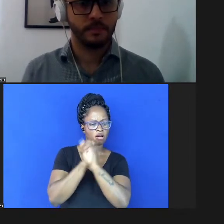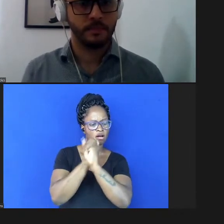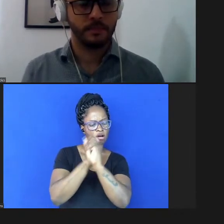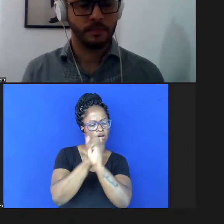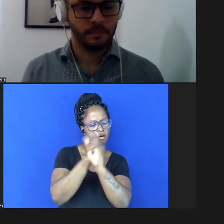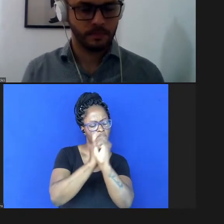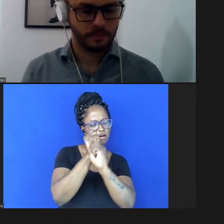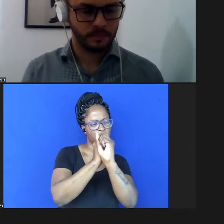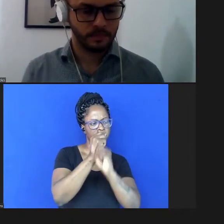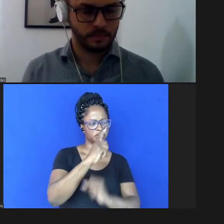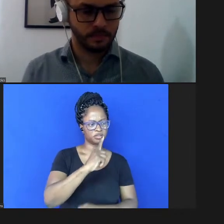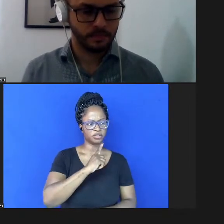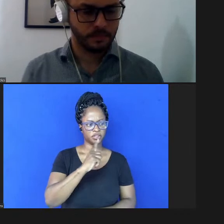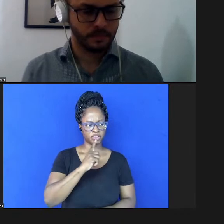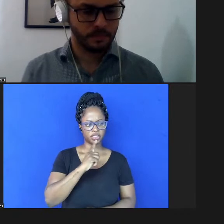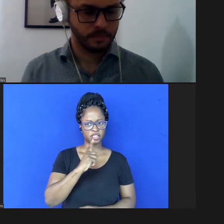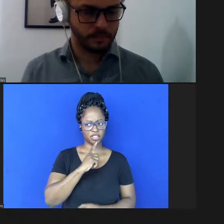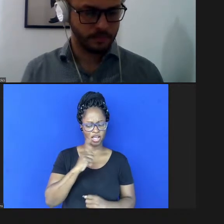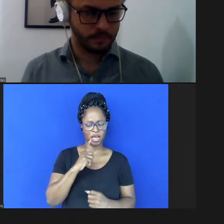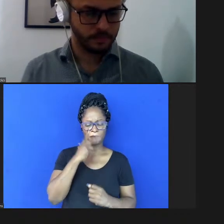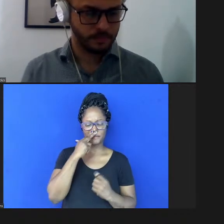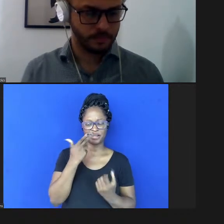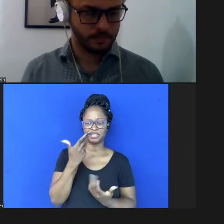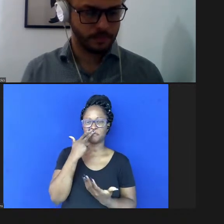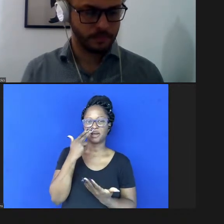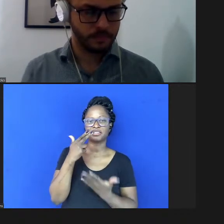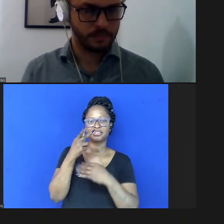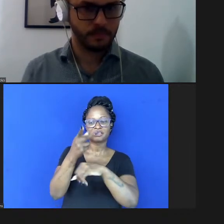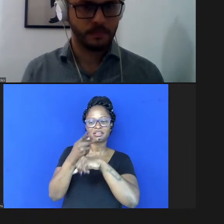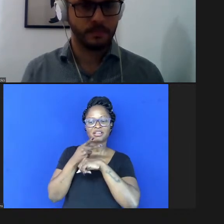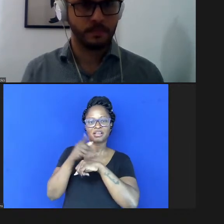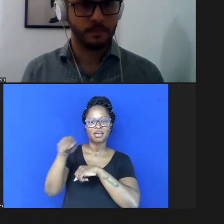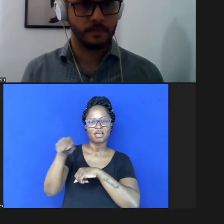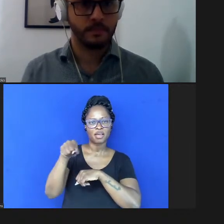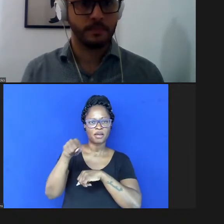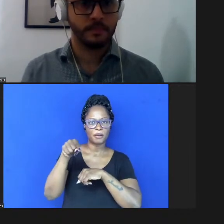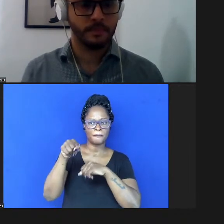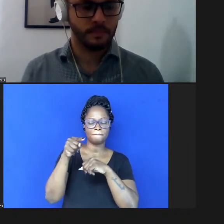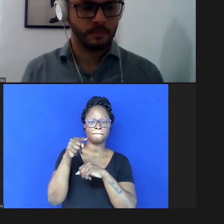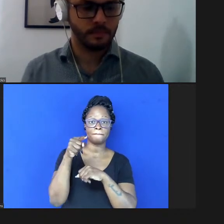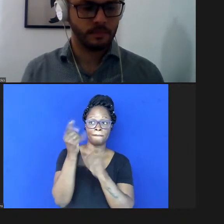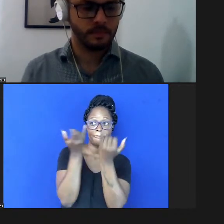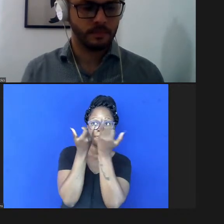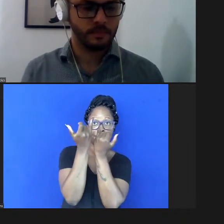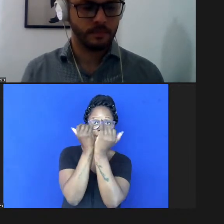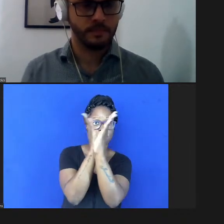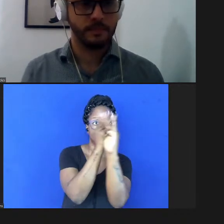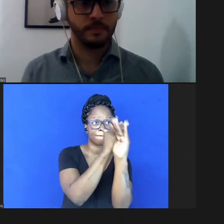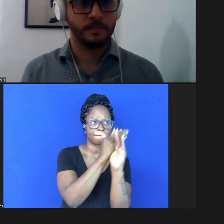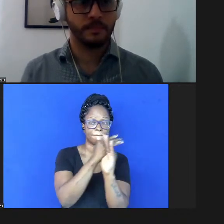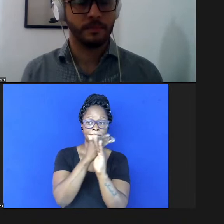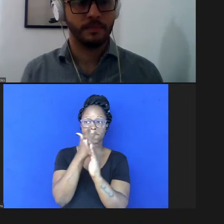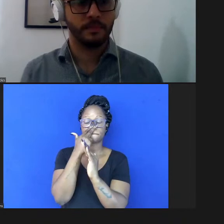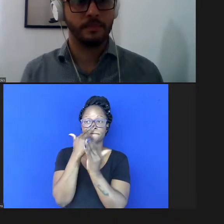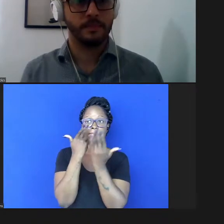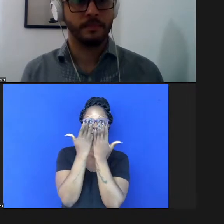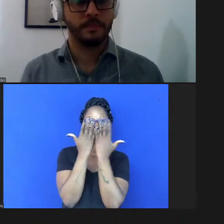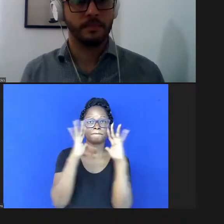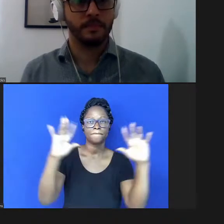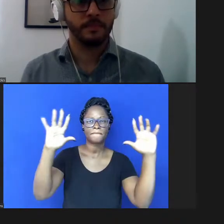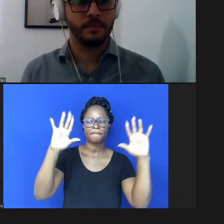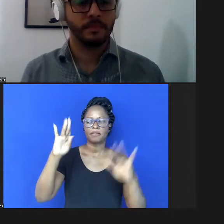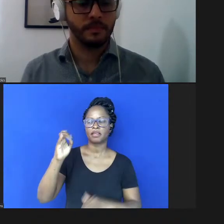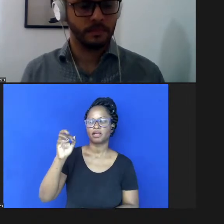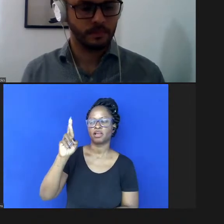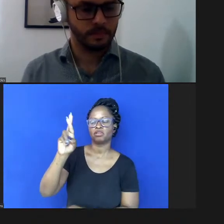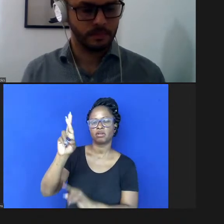o padrão ouro do acesso aberto foi pervertido pelos editores e